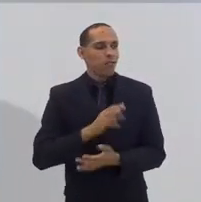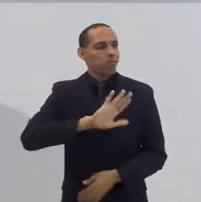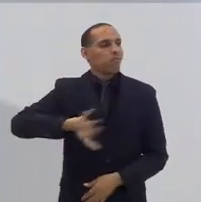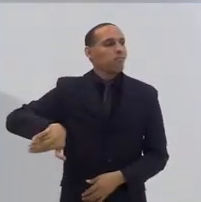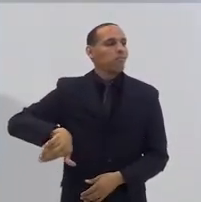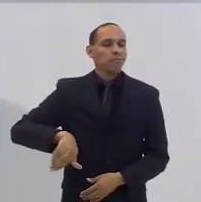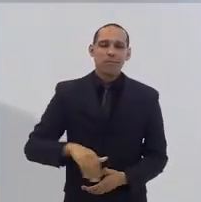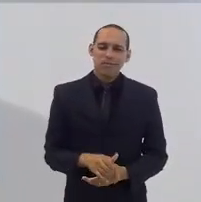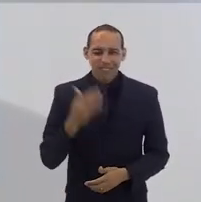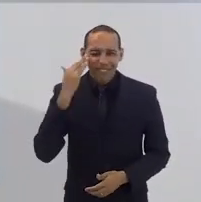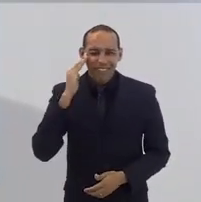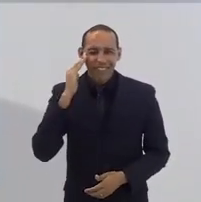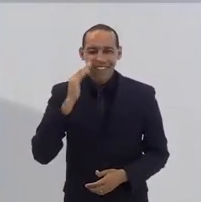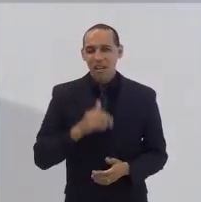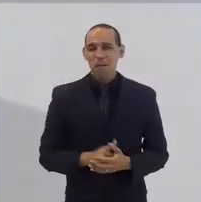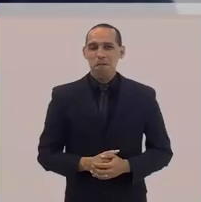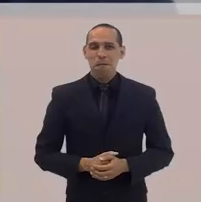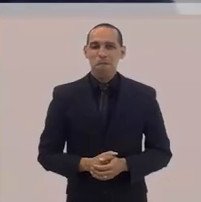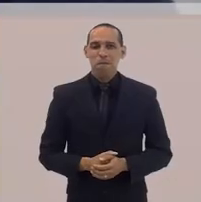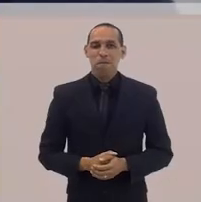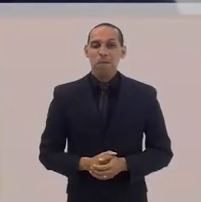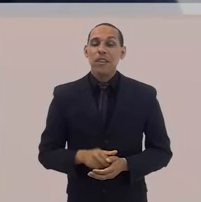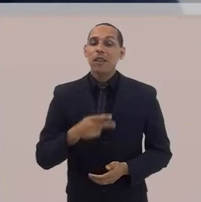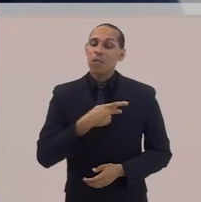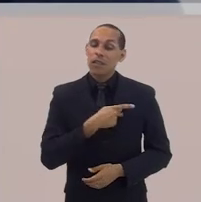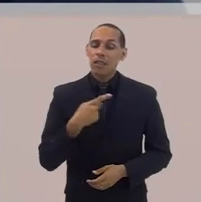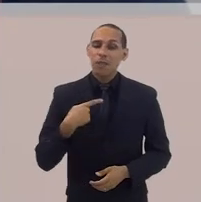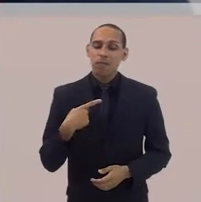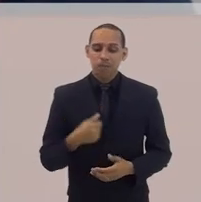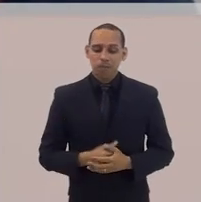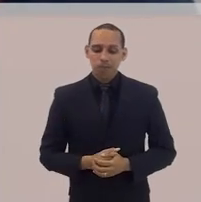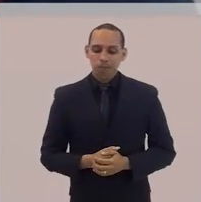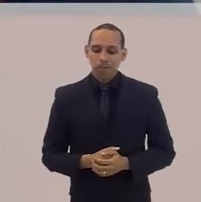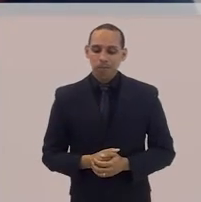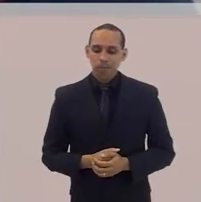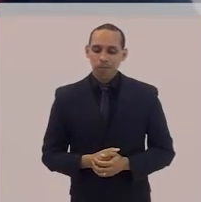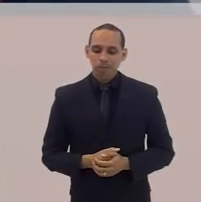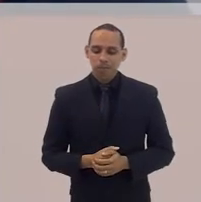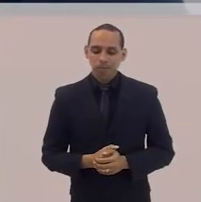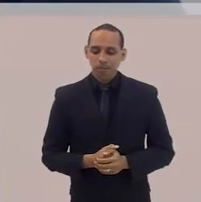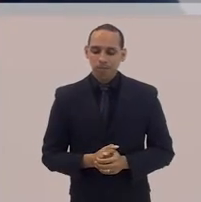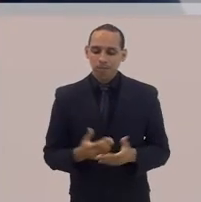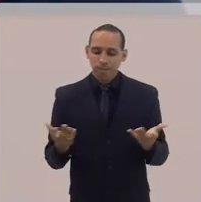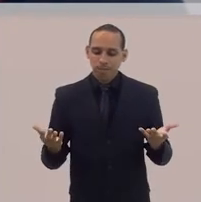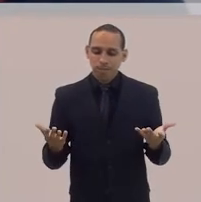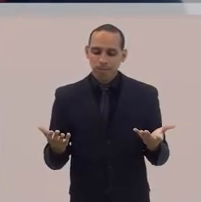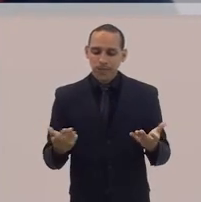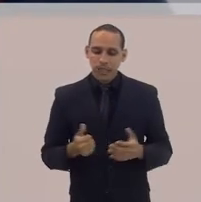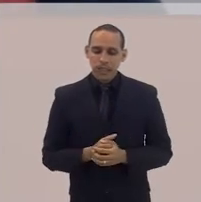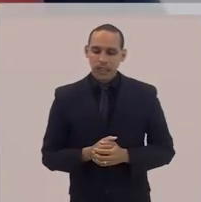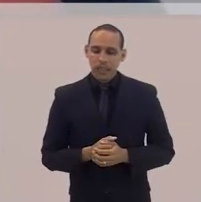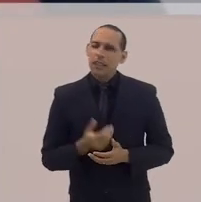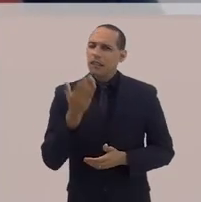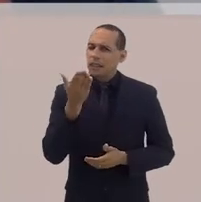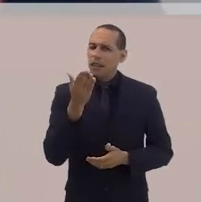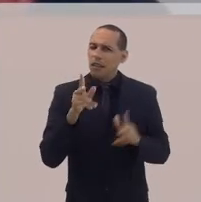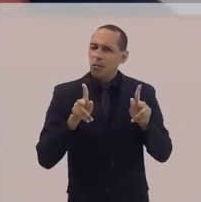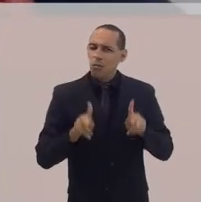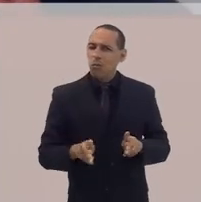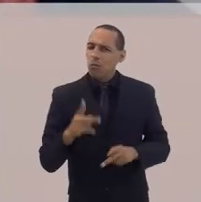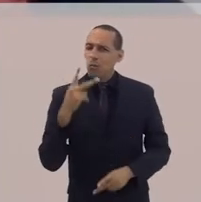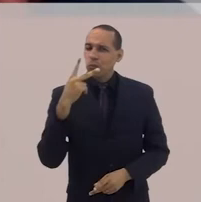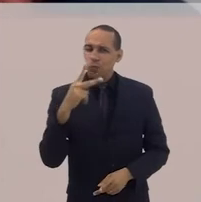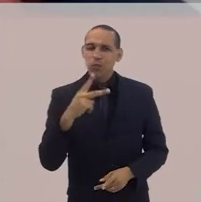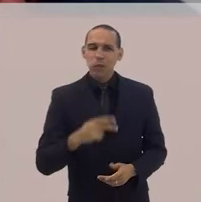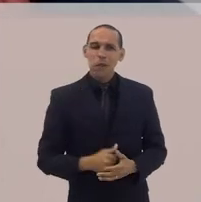em mais lugar nenhum. Entendeu? E, pastor, justamente por conta dessa sua